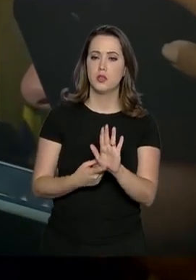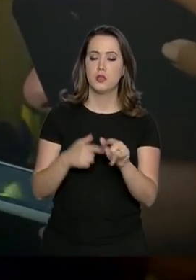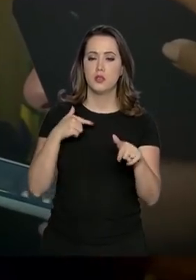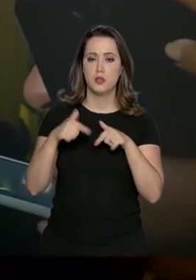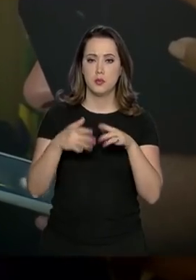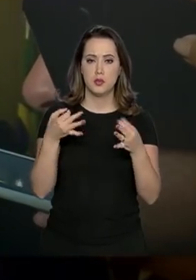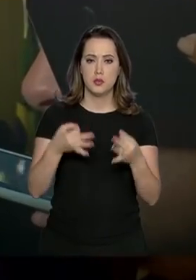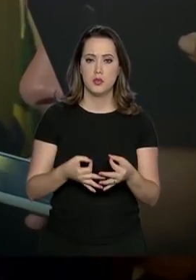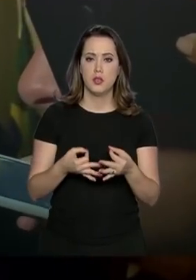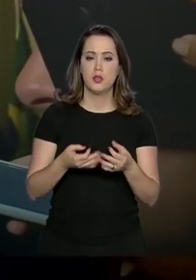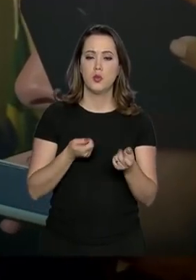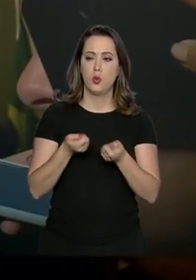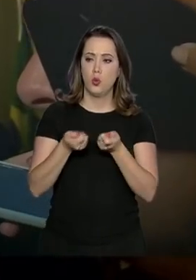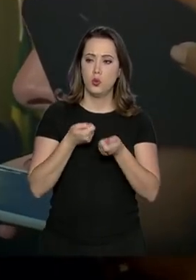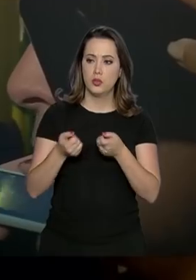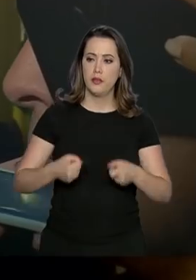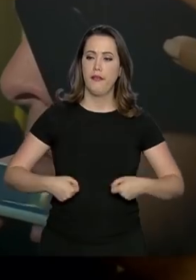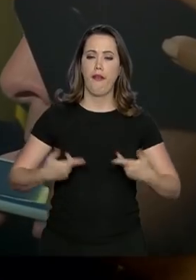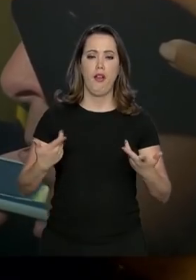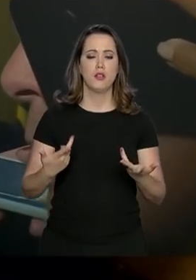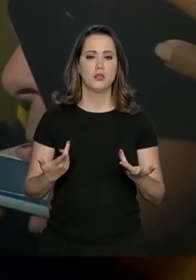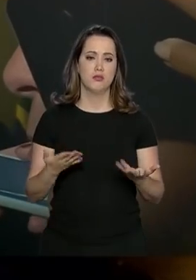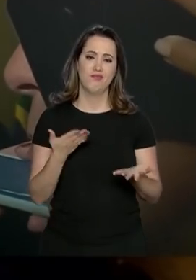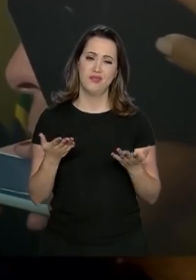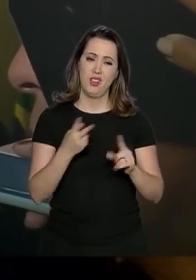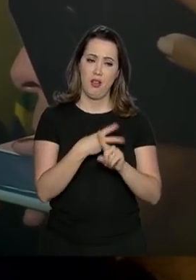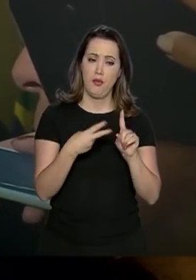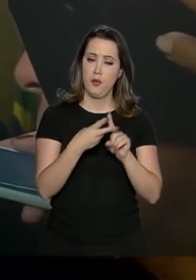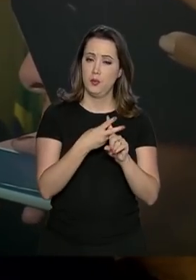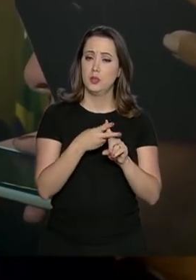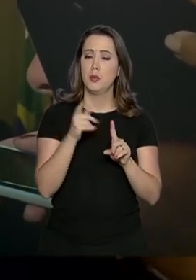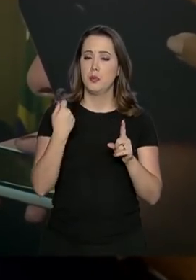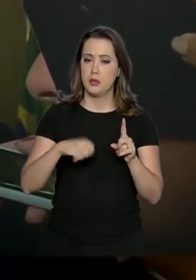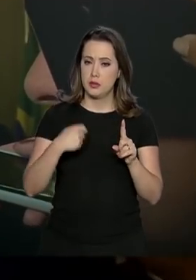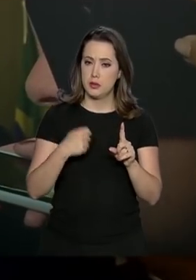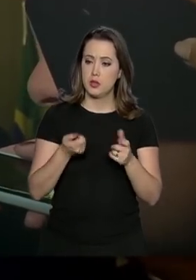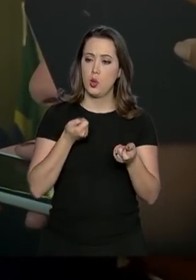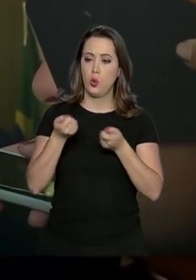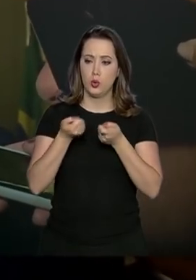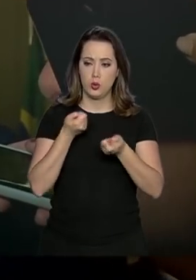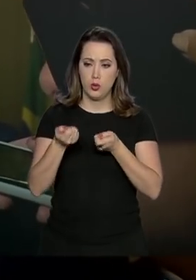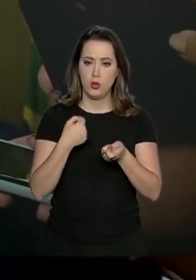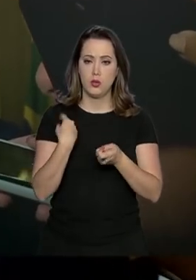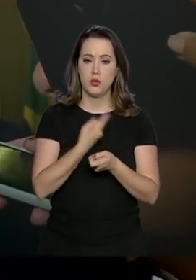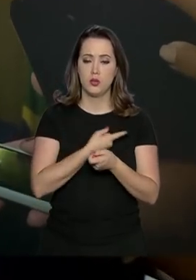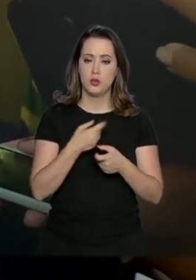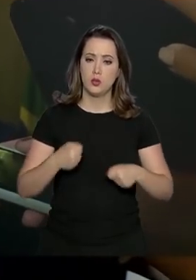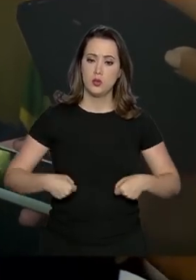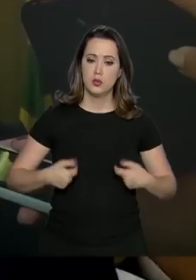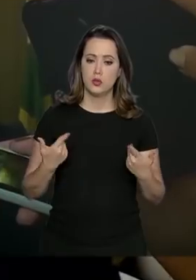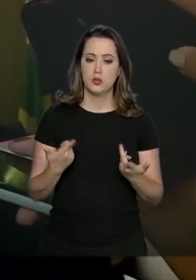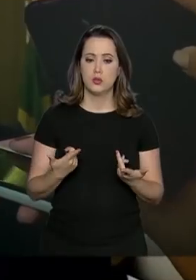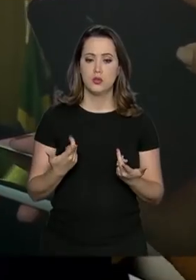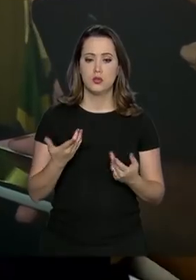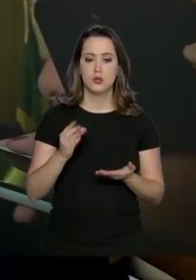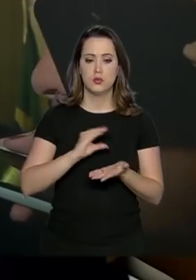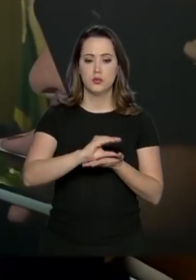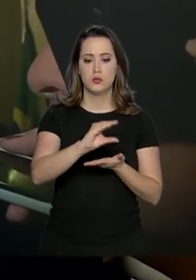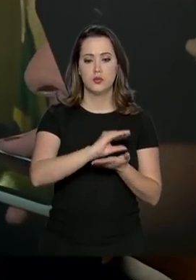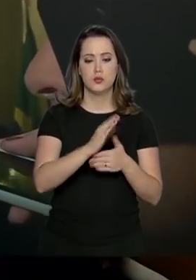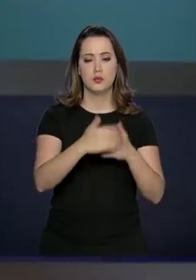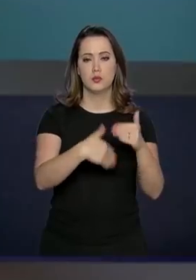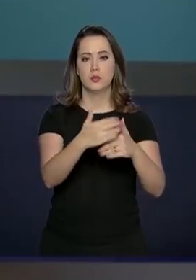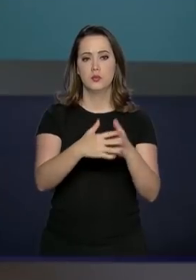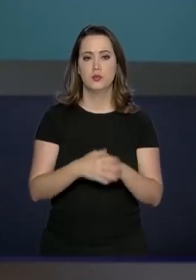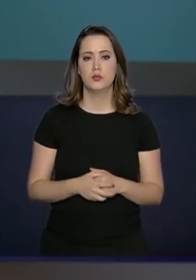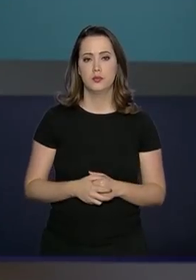Nossas contas são desequilibradas e a reforma da Previdência é necessária para isso. Reequilibrando nossas contas, o investimento irá para o